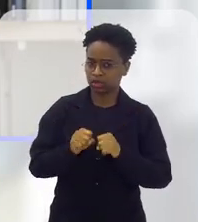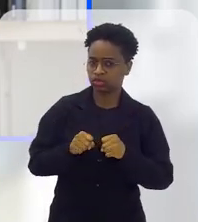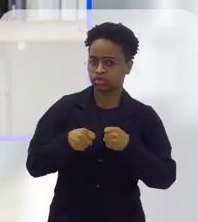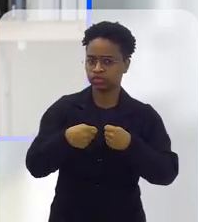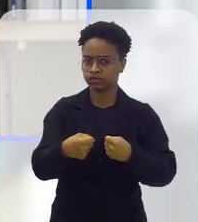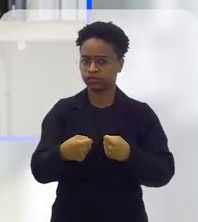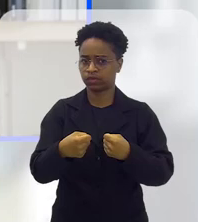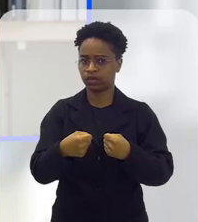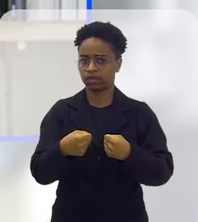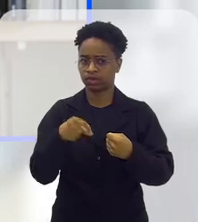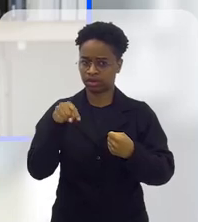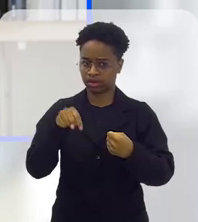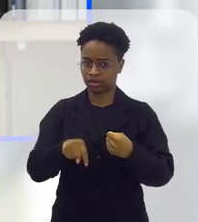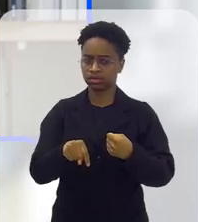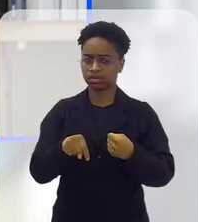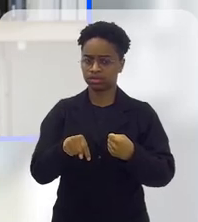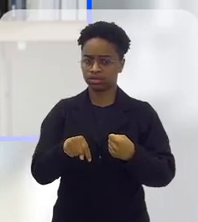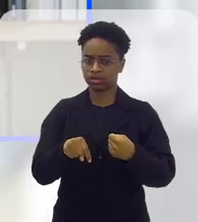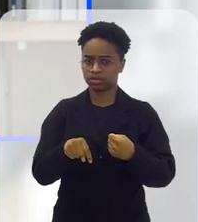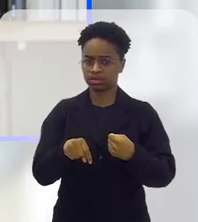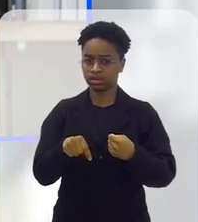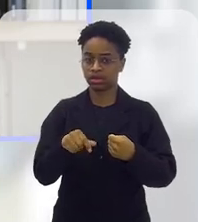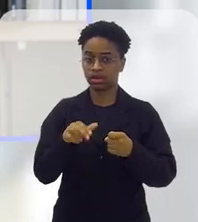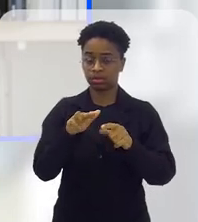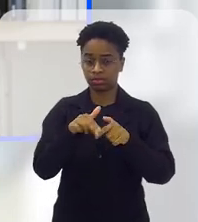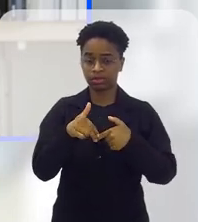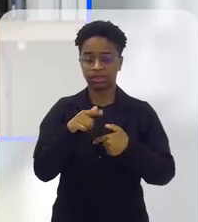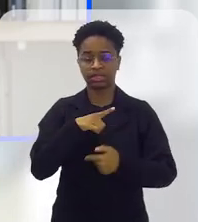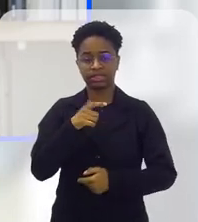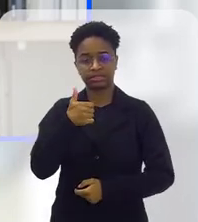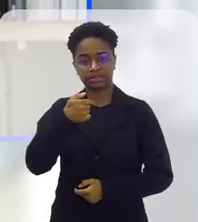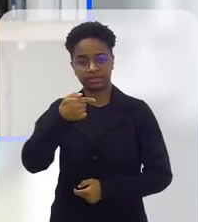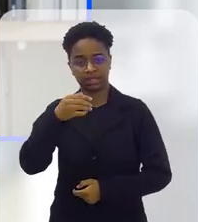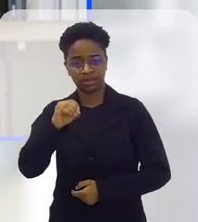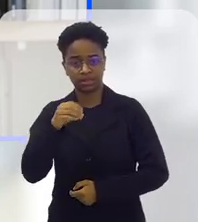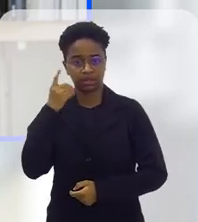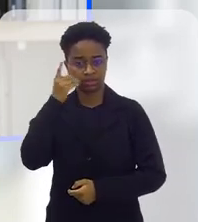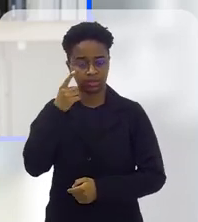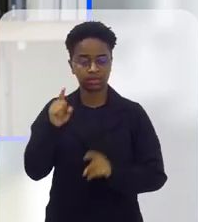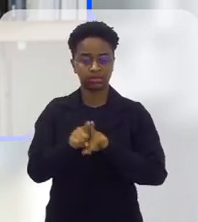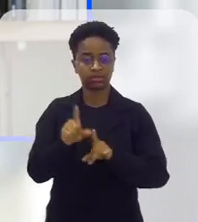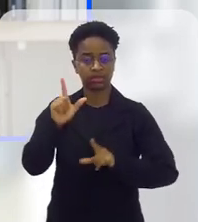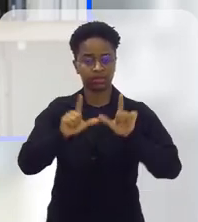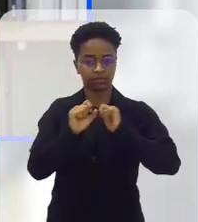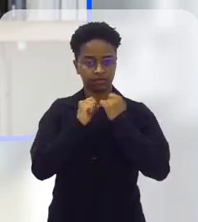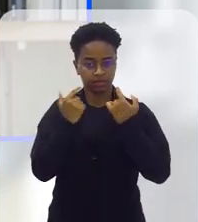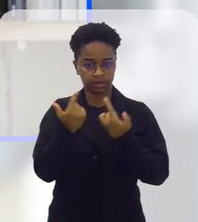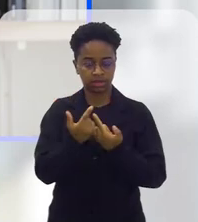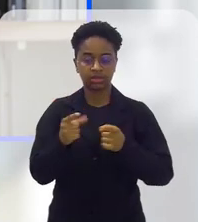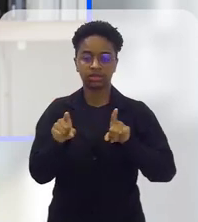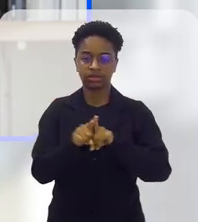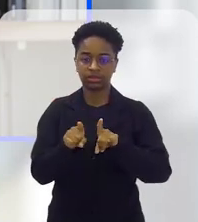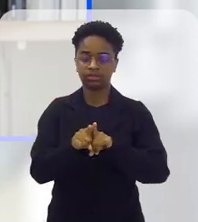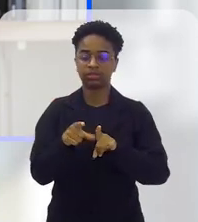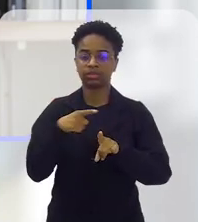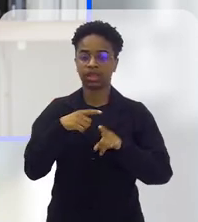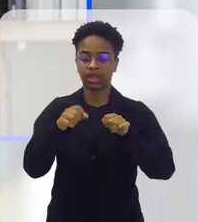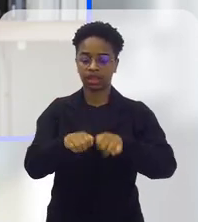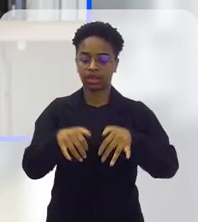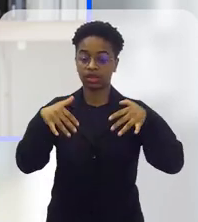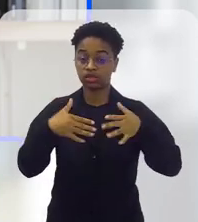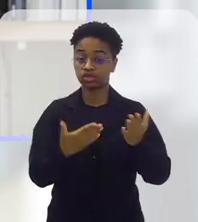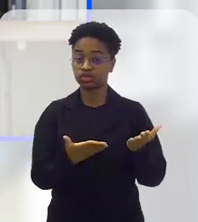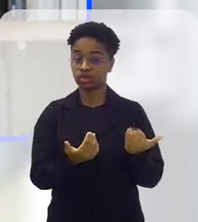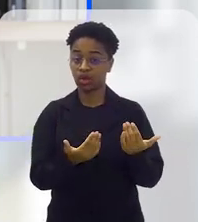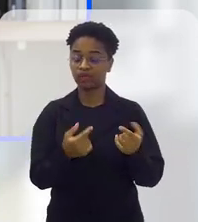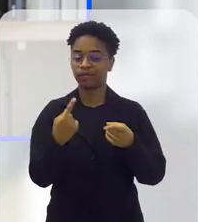empenhado aqui, através dos 70 deputados, da TV Alerj também, nós temos o Parlamento Jovem,